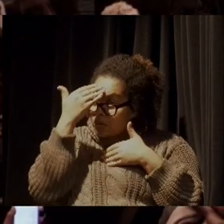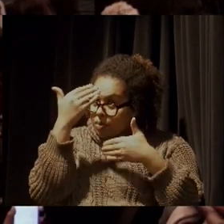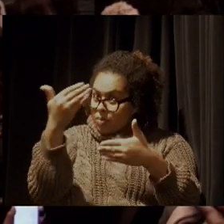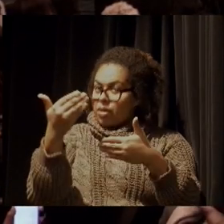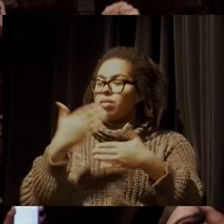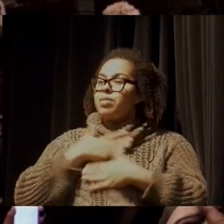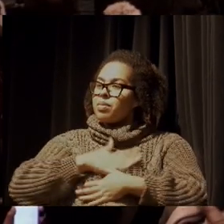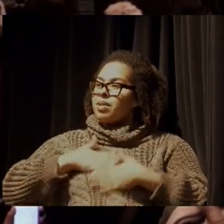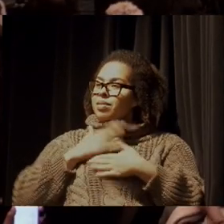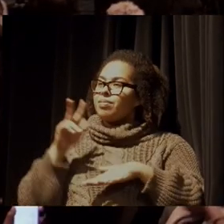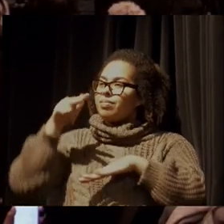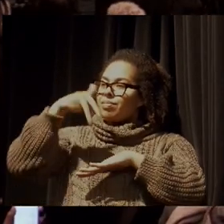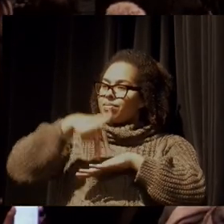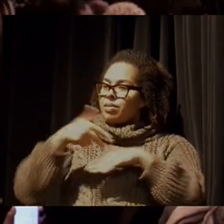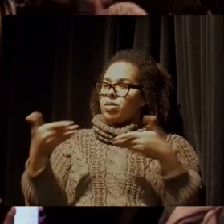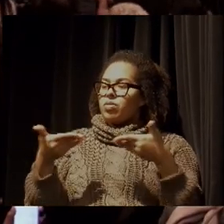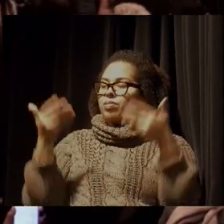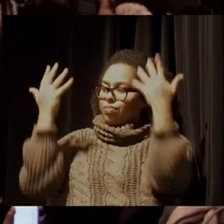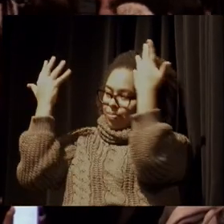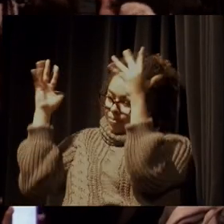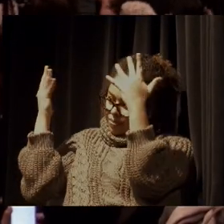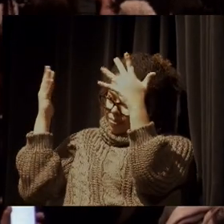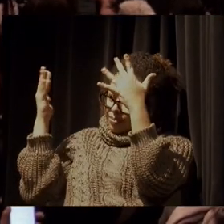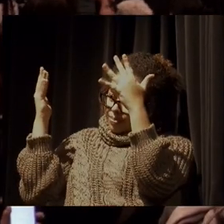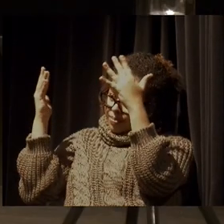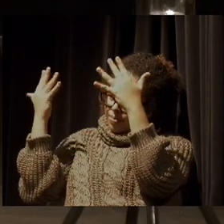prazer estar aqui com vocês. Obrigado, gente.